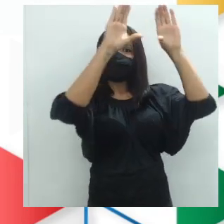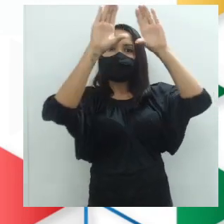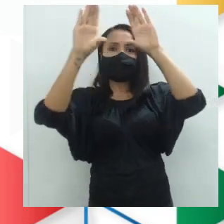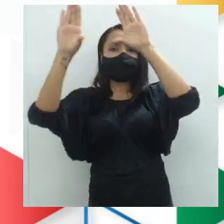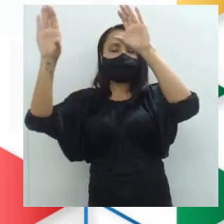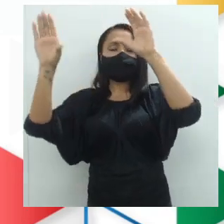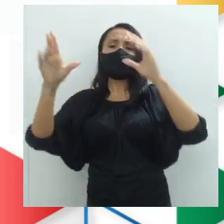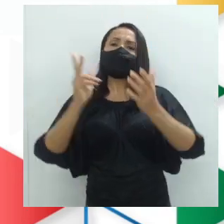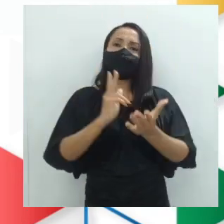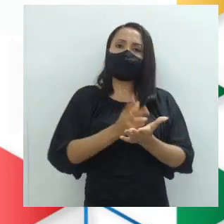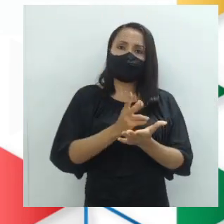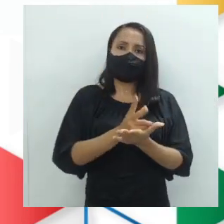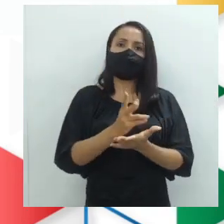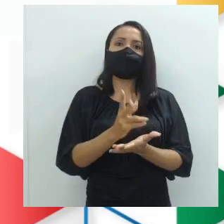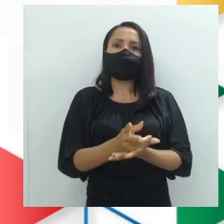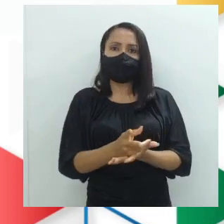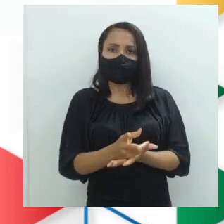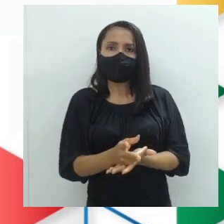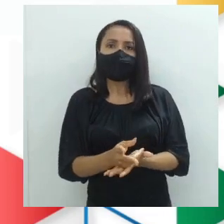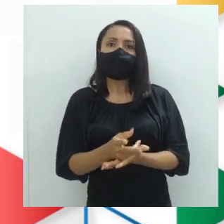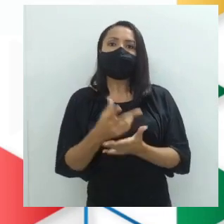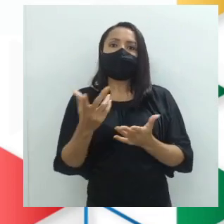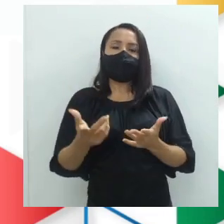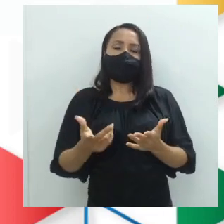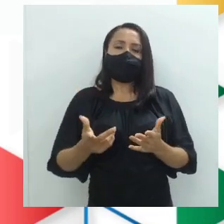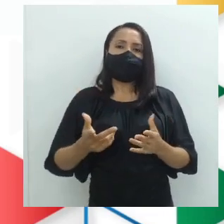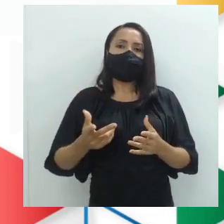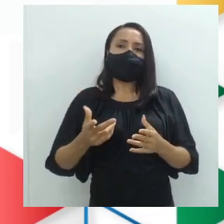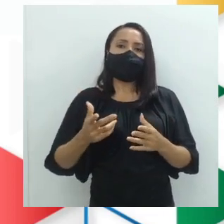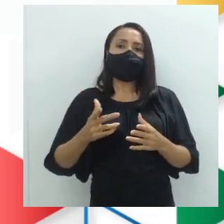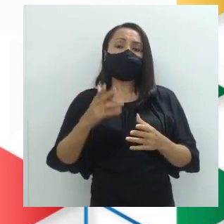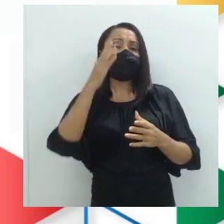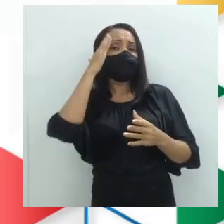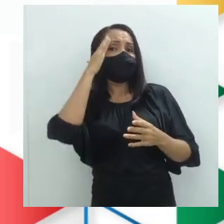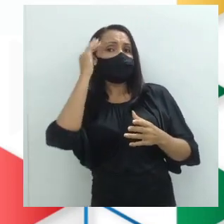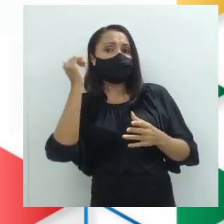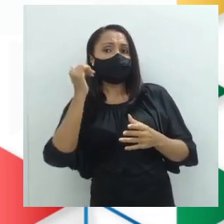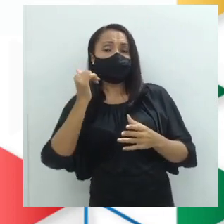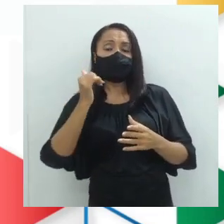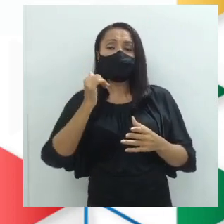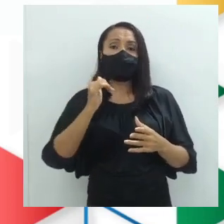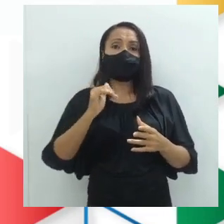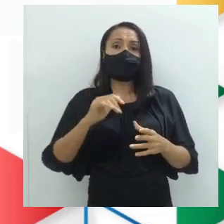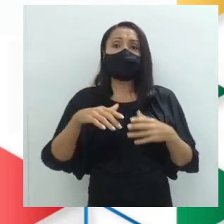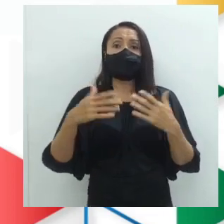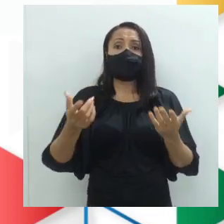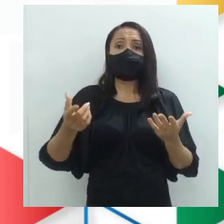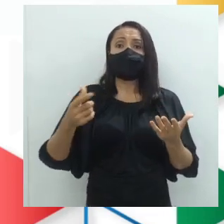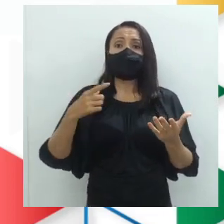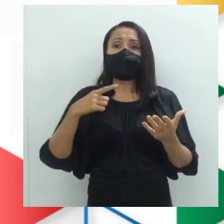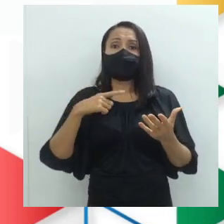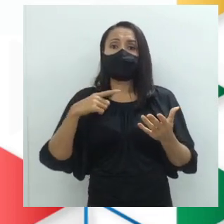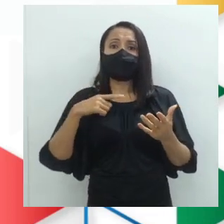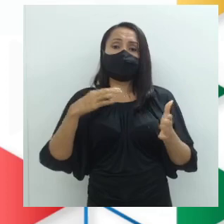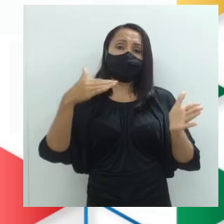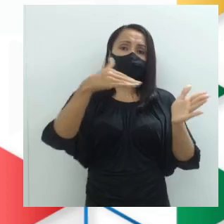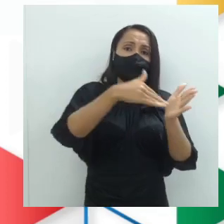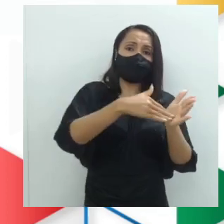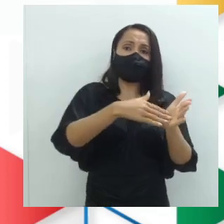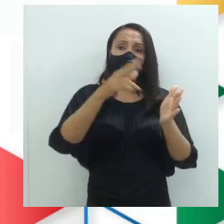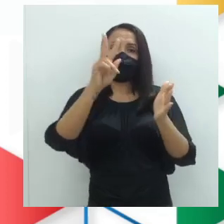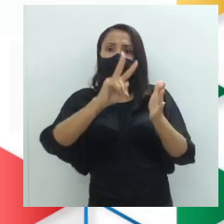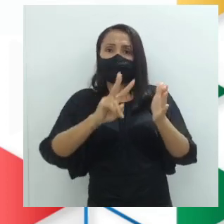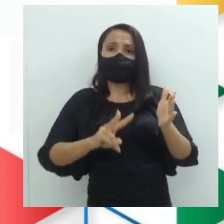continuam mais atuais do que nunca. Saber, apesar de terem aparecido pela última vez,